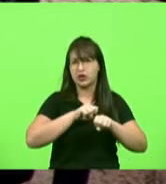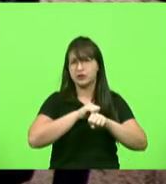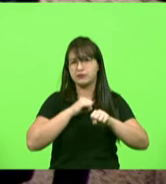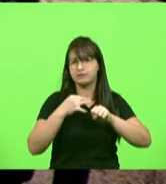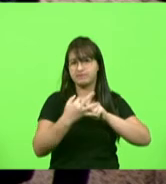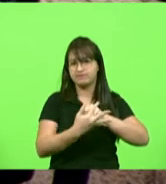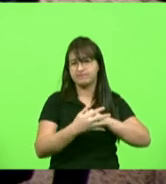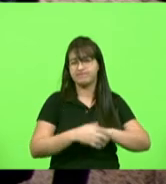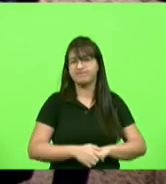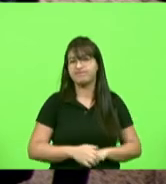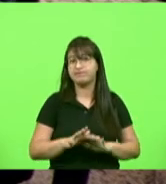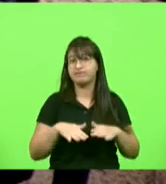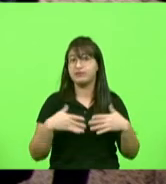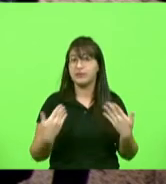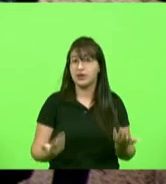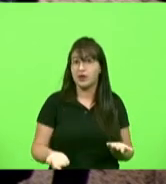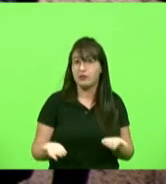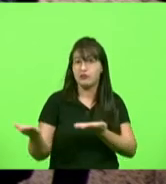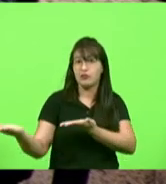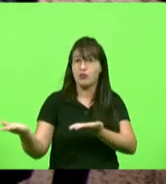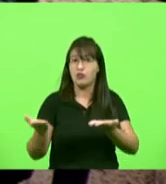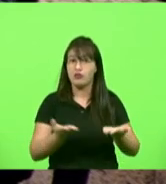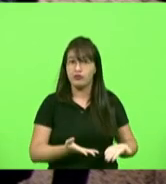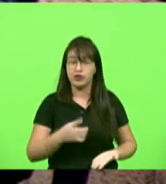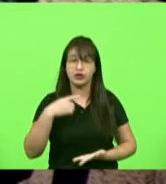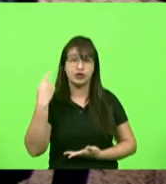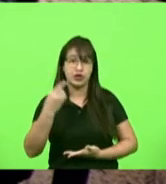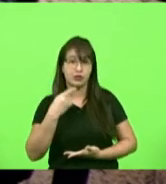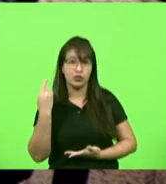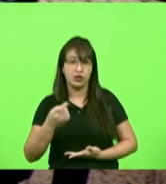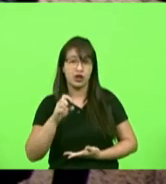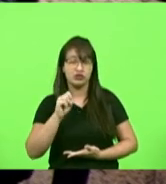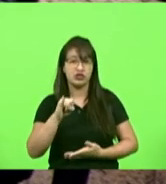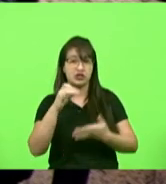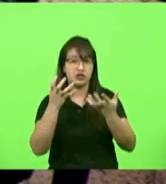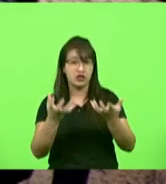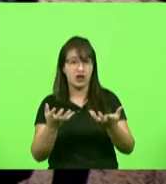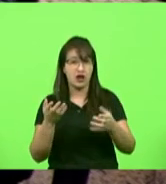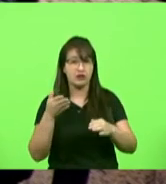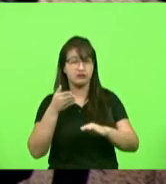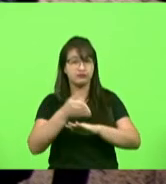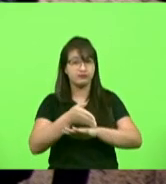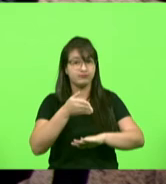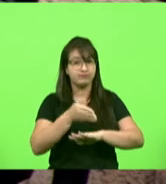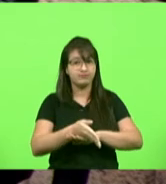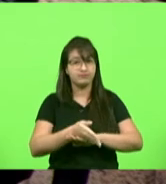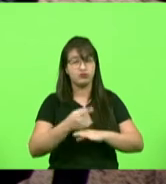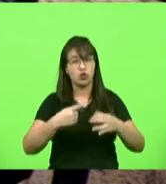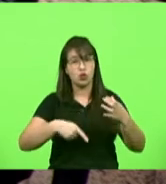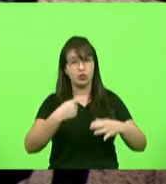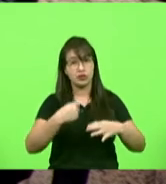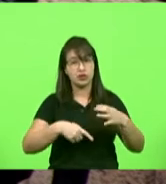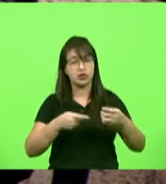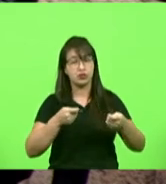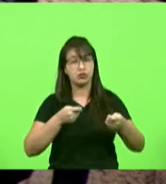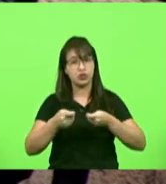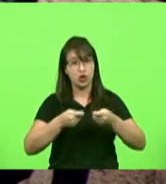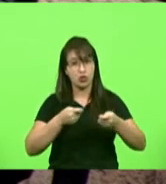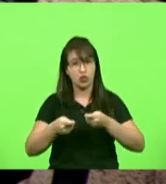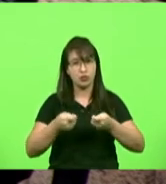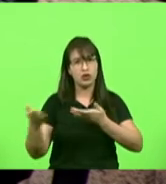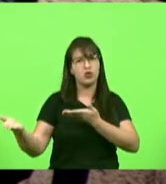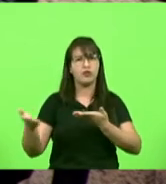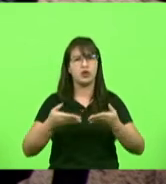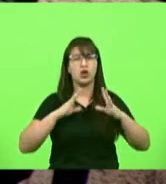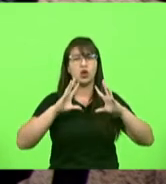deixar esse convite também aos deputados que quiserem participar amanhã a comissão de economia convidar todos os membros